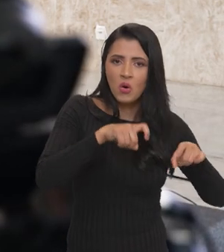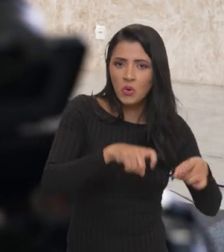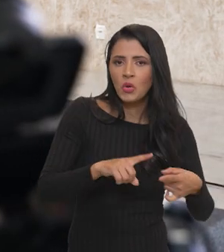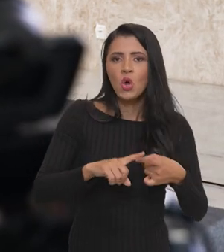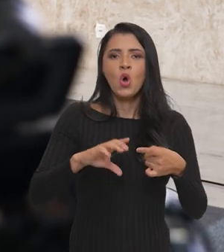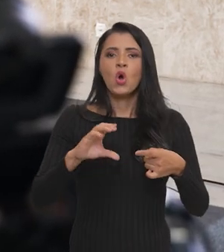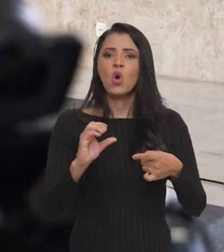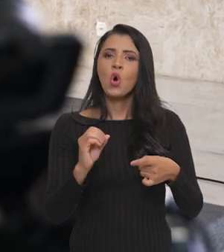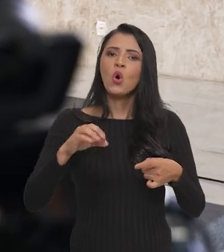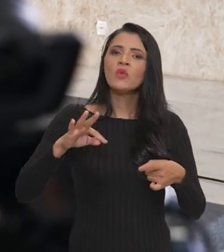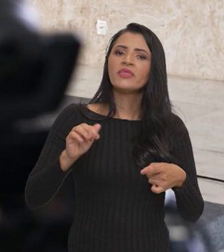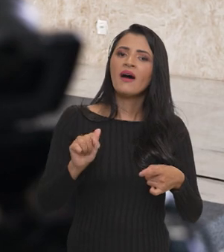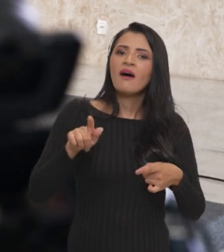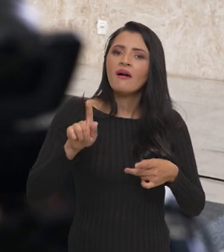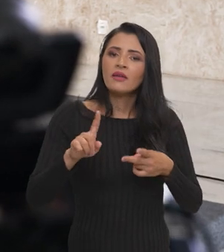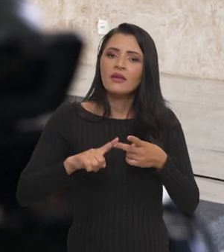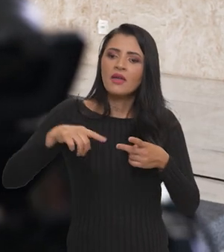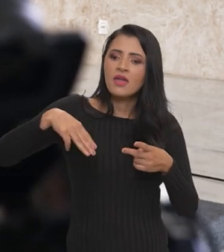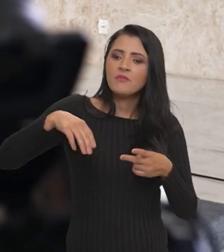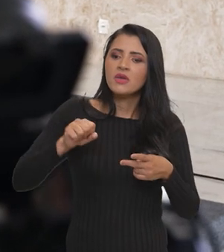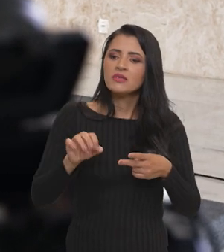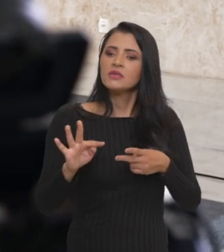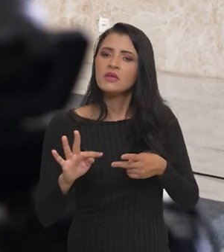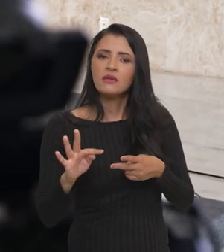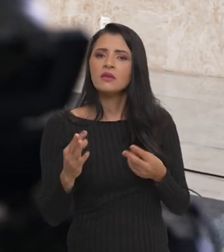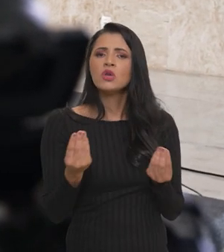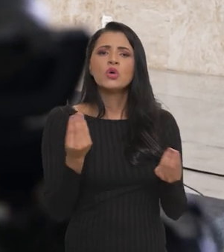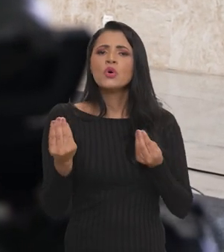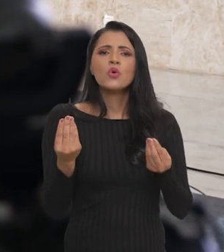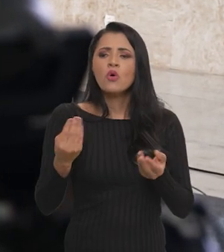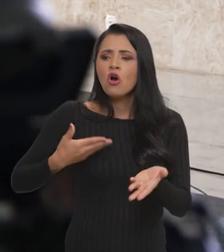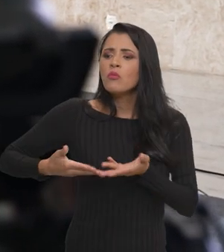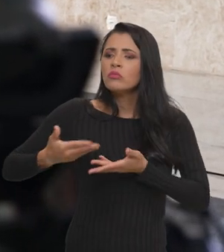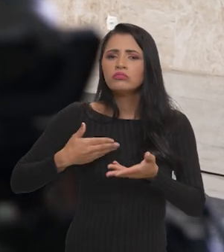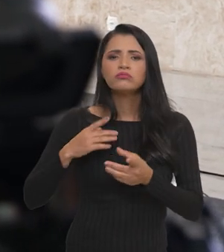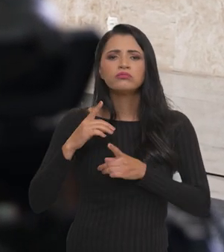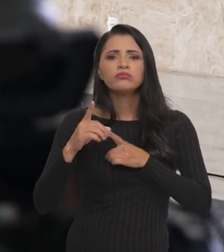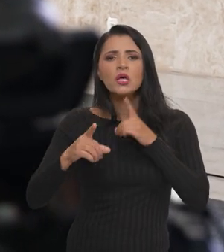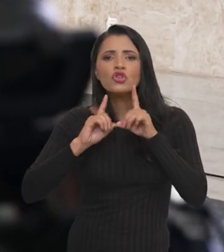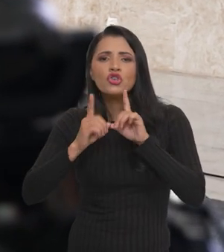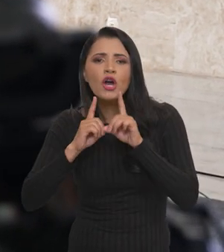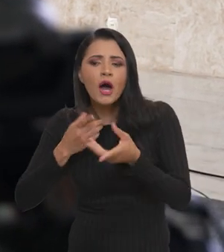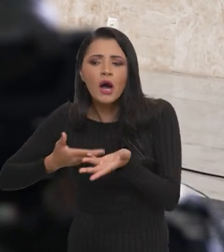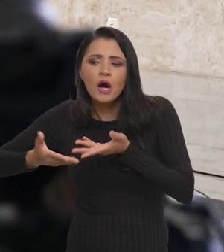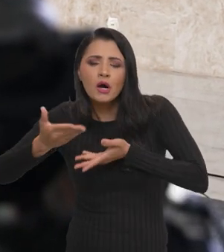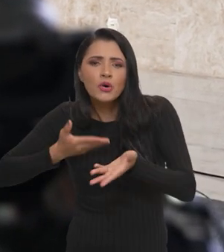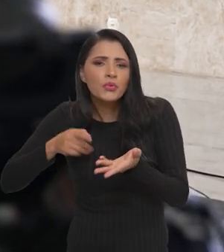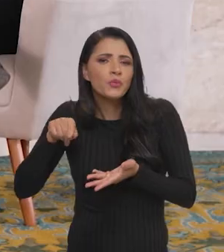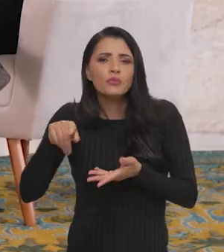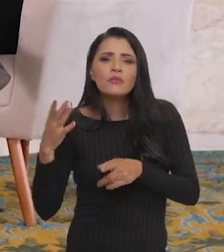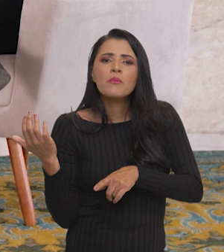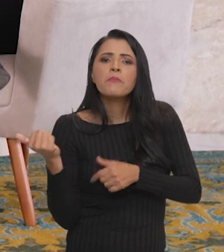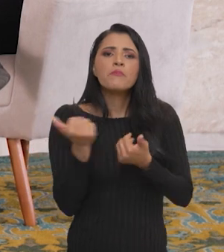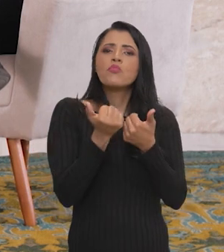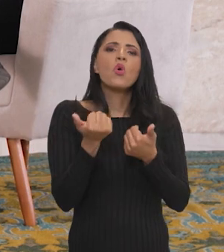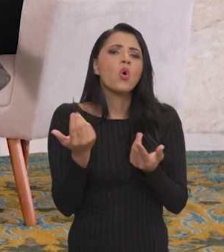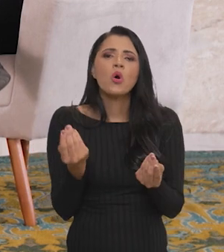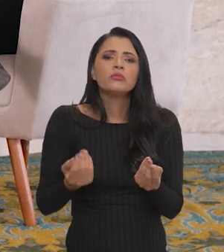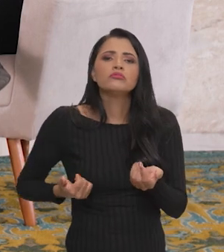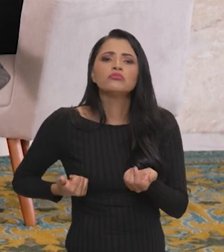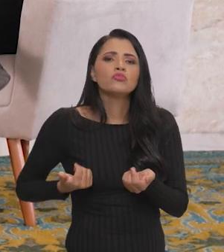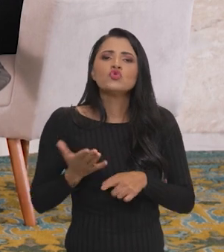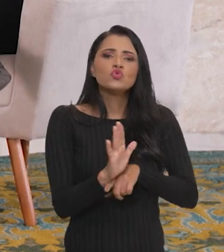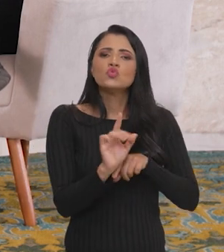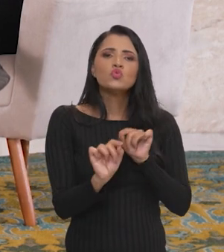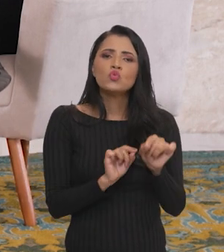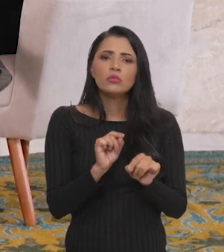CONTAG, MST. Como é que é essa interlocução, esse diálogo com esses movimentos, no que eles contribuem